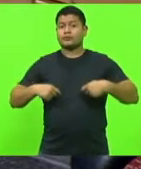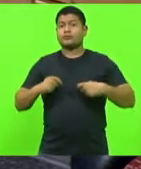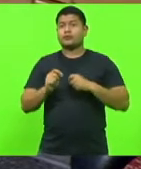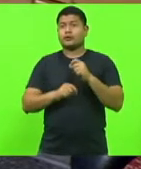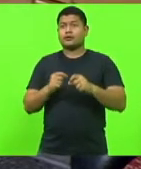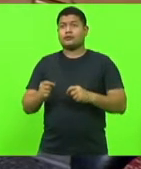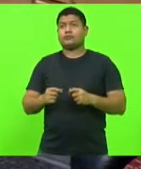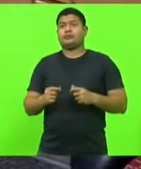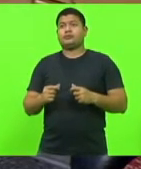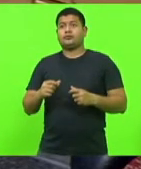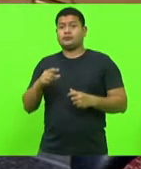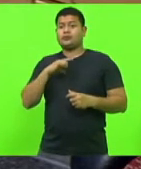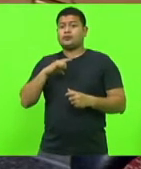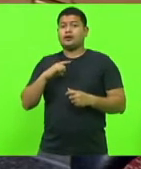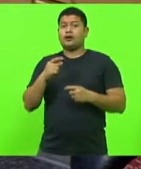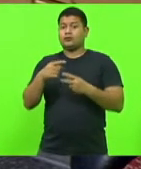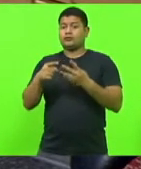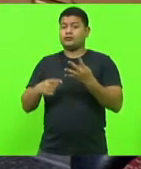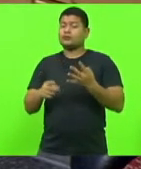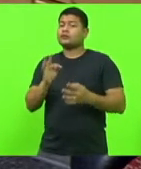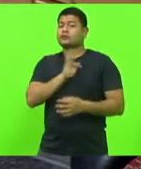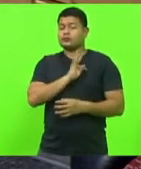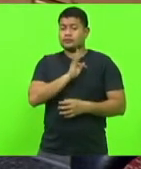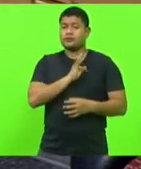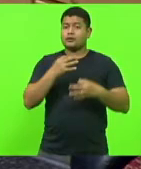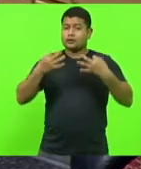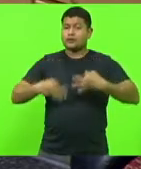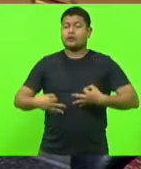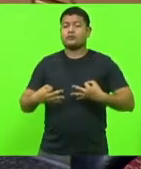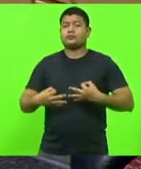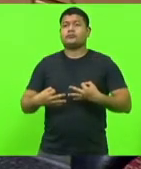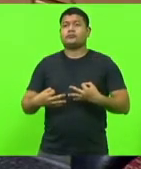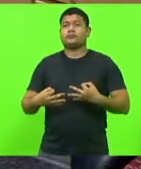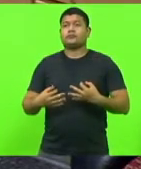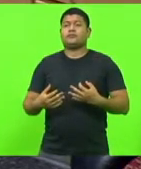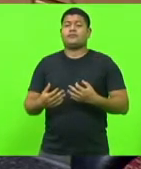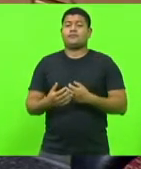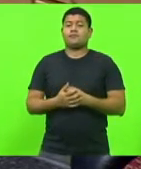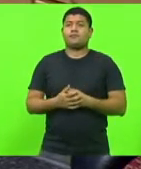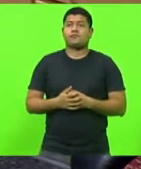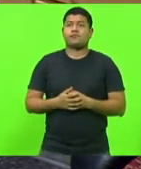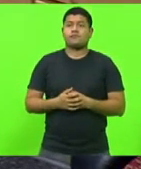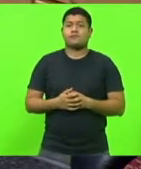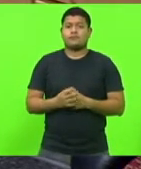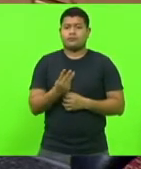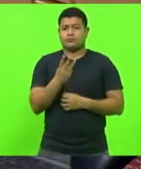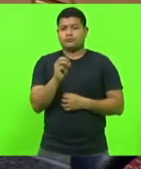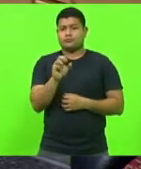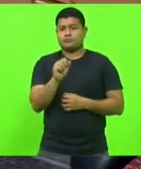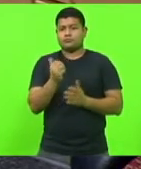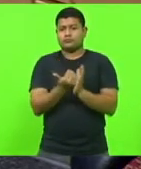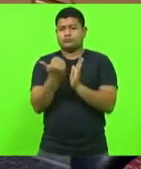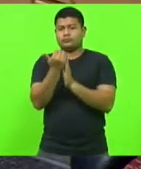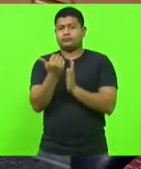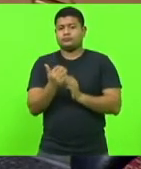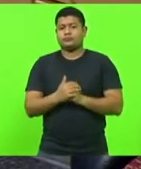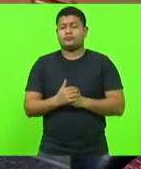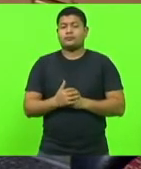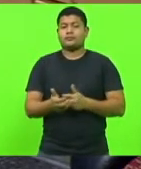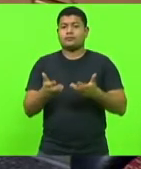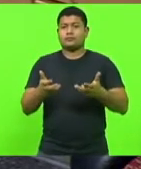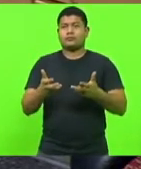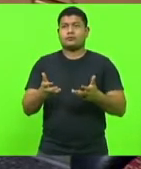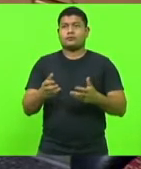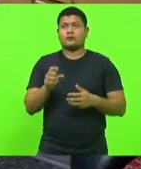com base em critérios técnicos e definida no seu alcance. 30 segundos, deputada. Obrigada. Eu quero só